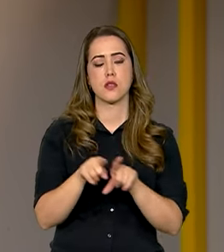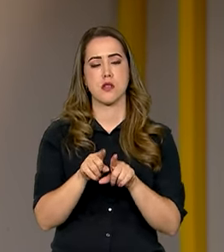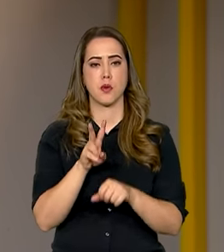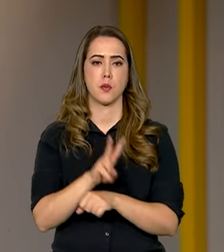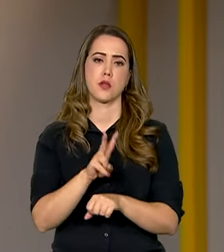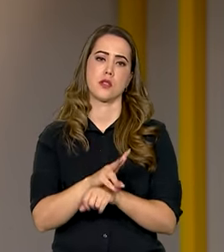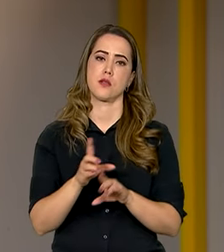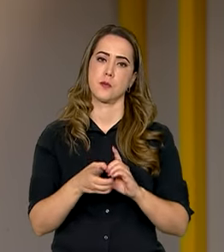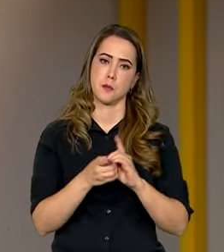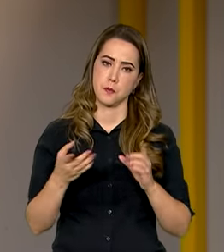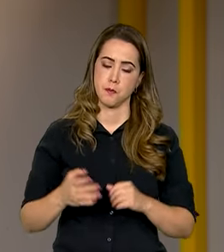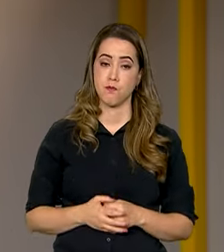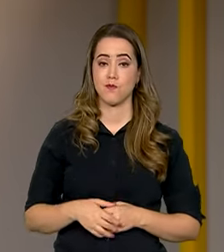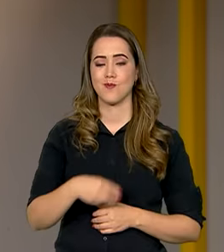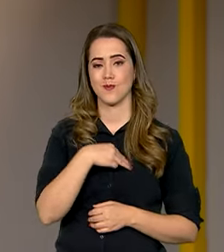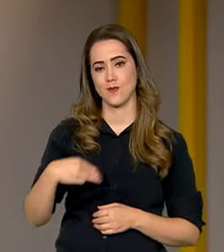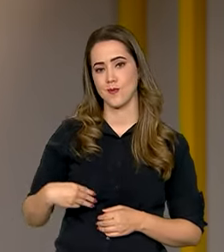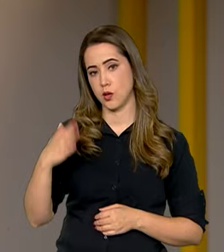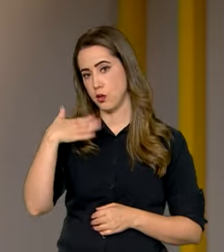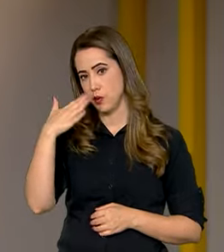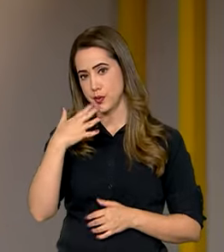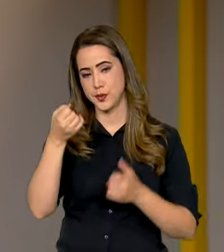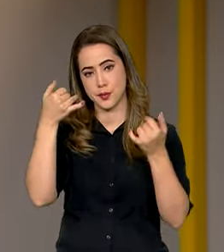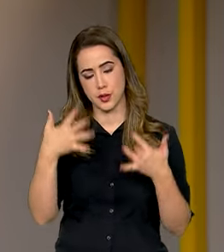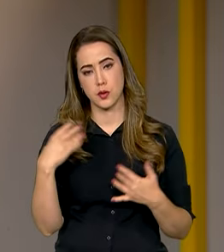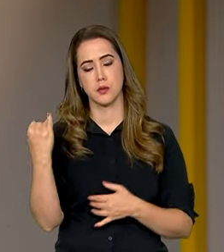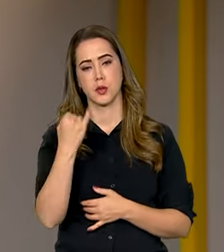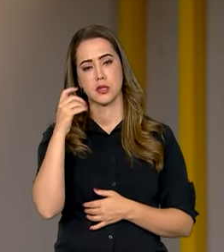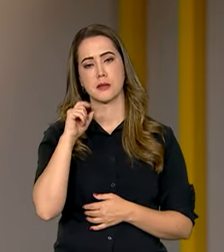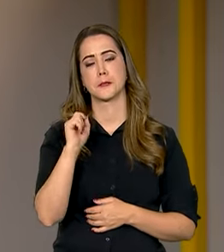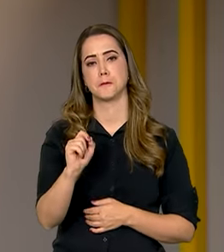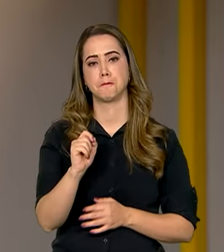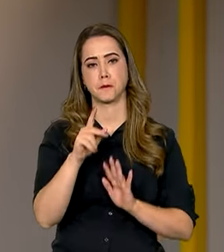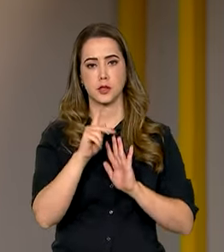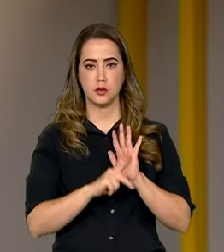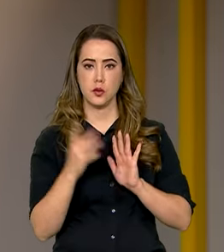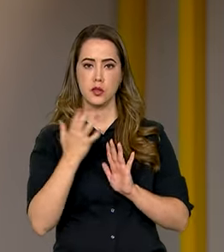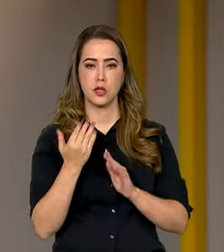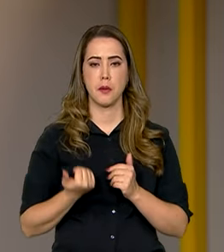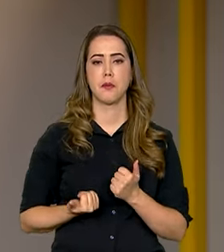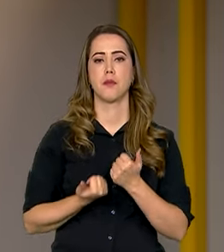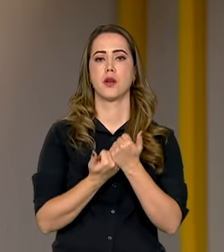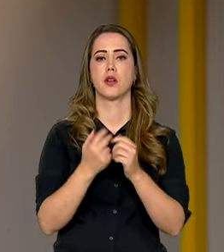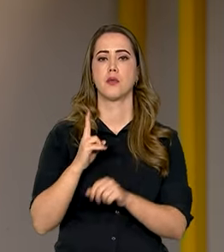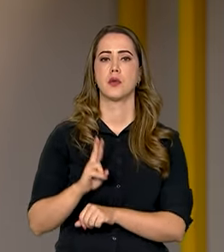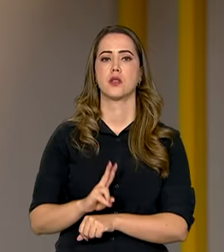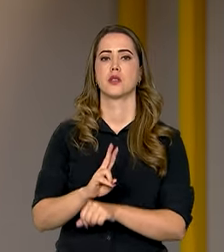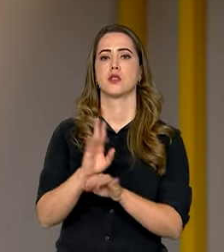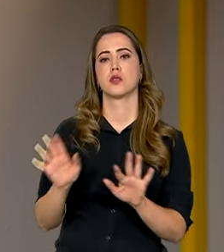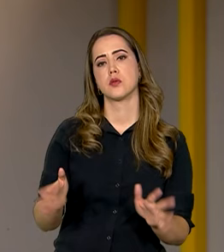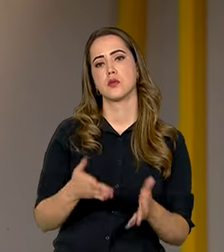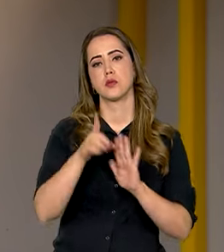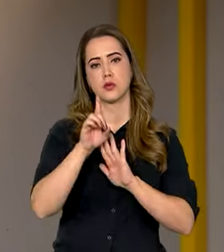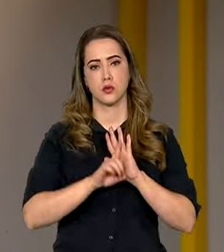defesa da democracia. O ministro Paulo Pimenta ressaltou que o projeto pretende contribuir para a proteção e